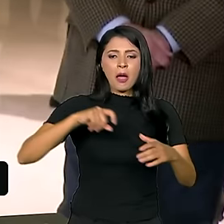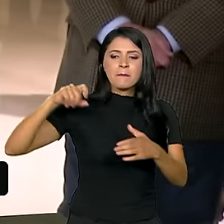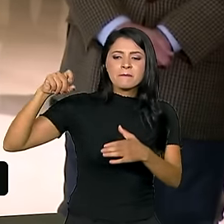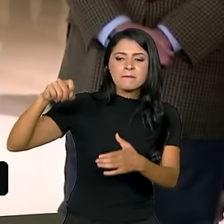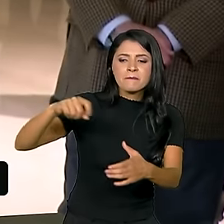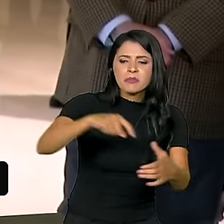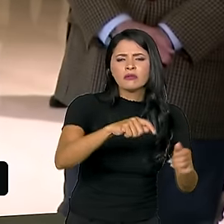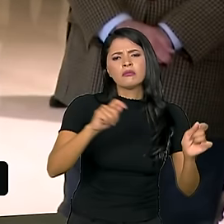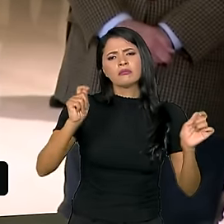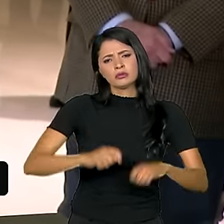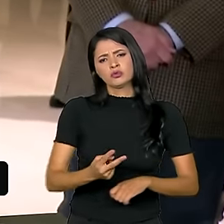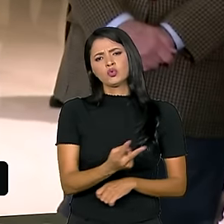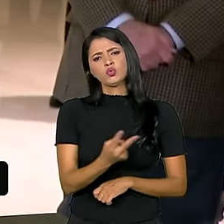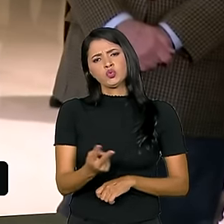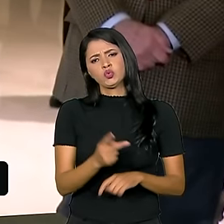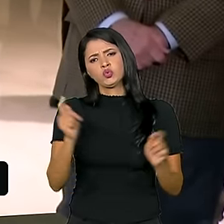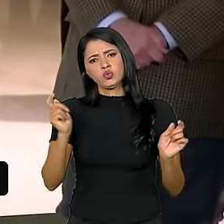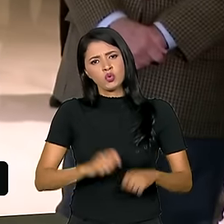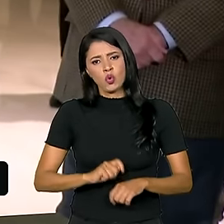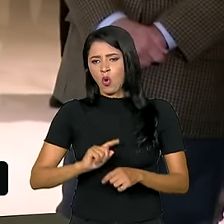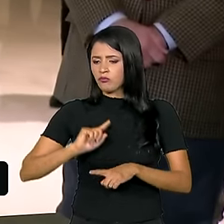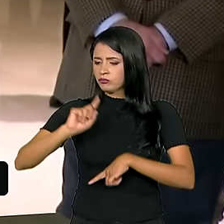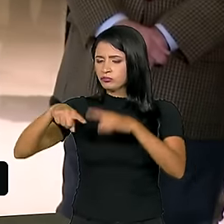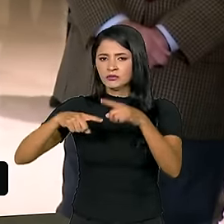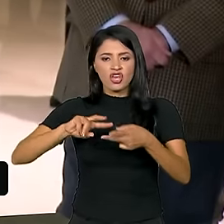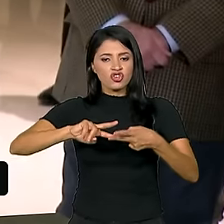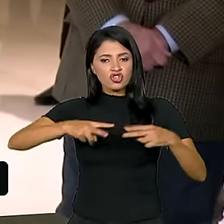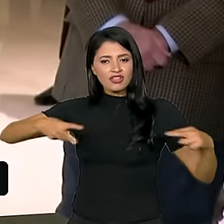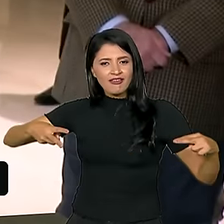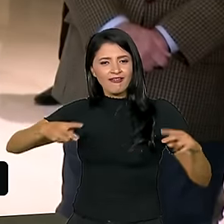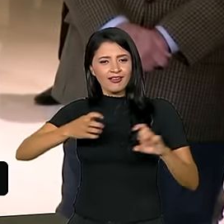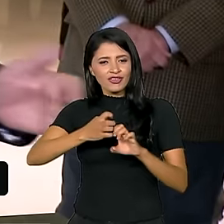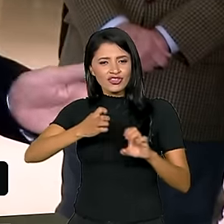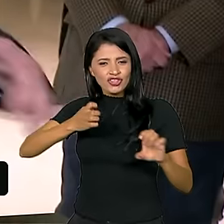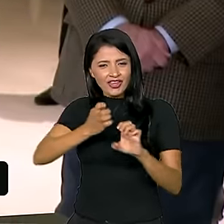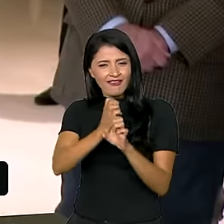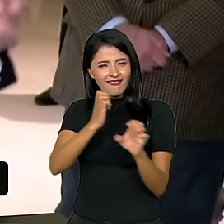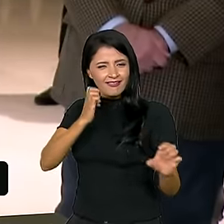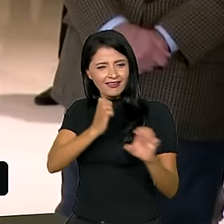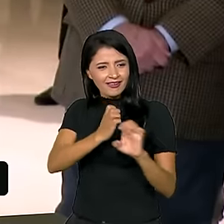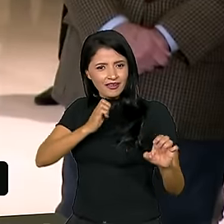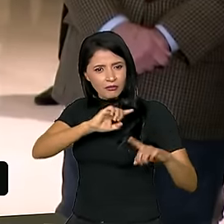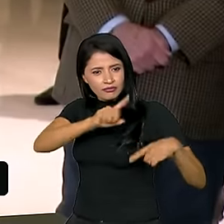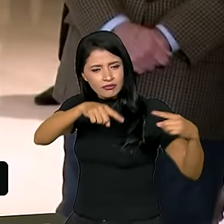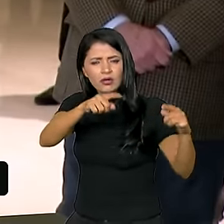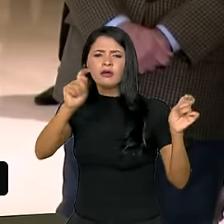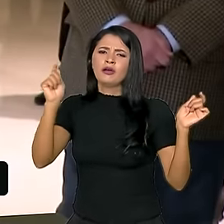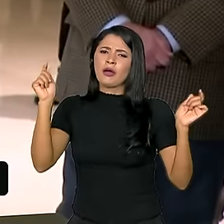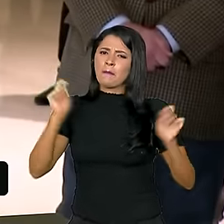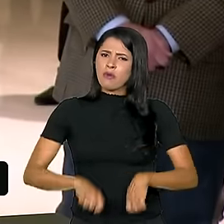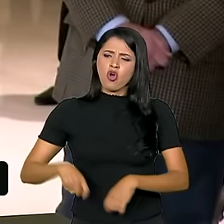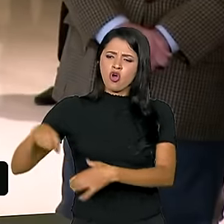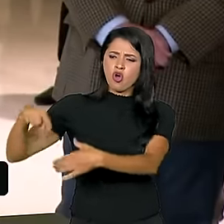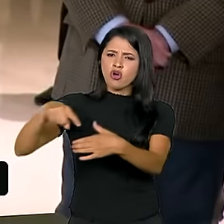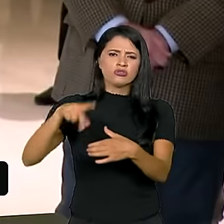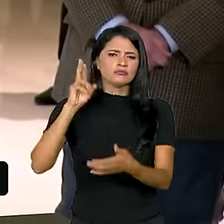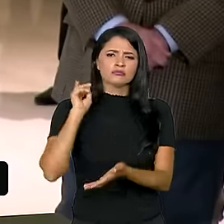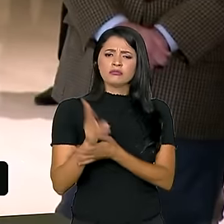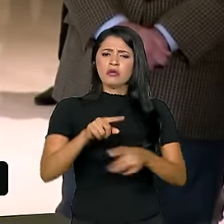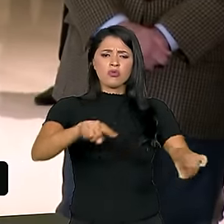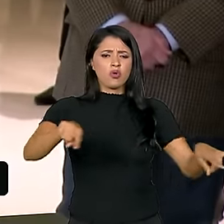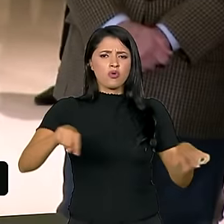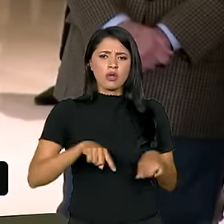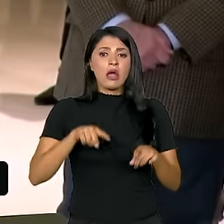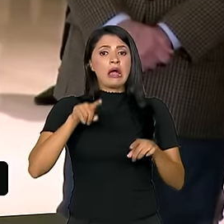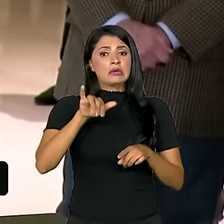quiser. Com o avanço da genética, com o avanço da engenharia, a gente pode produzir muito mais na mesma quantidade de hectares se a gente